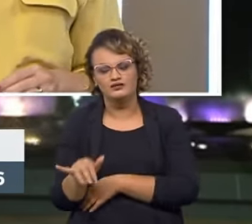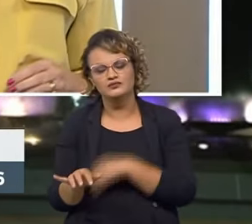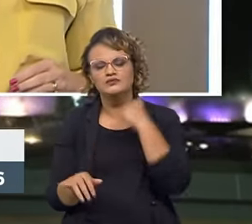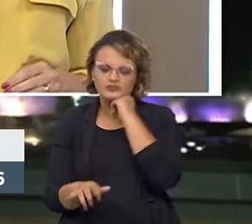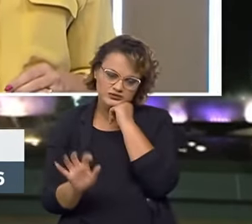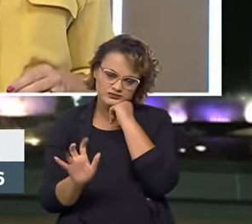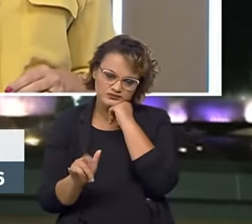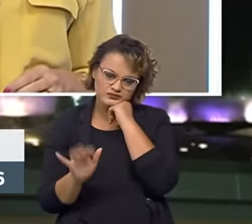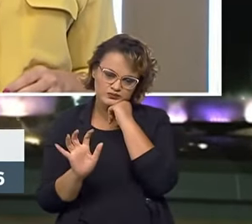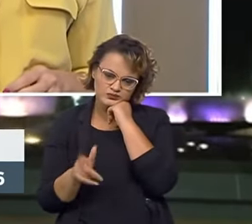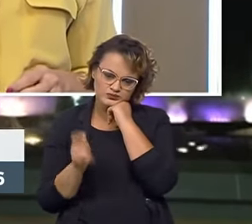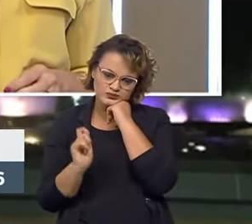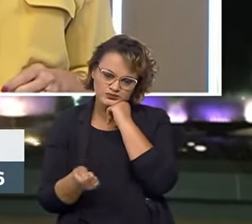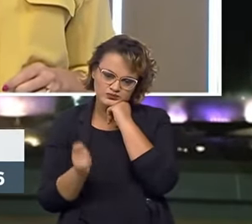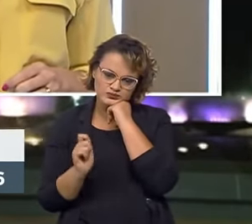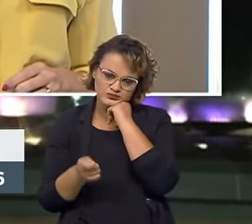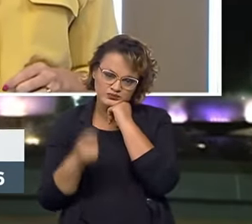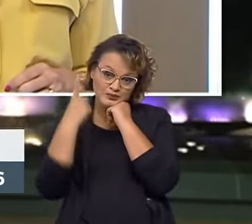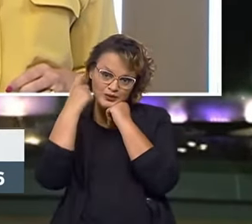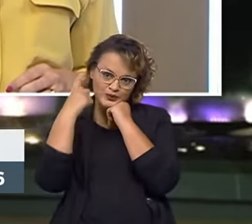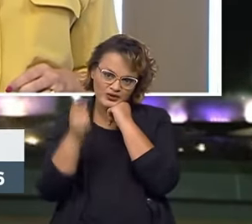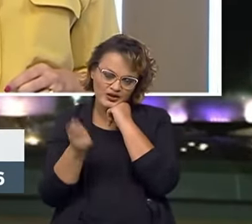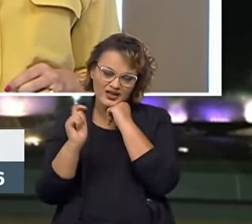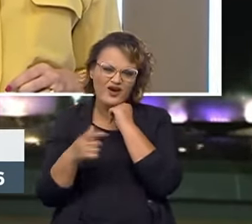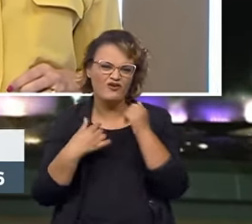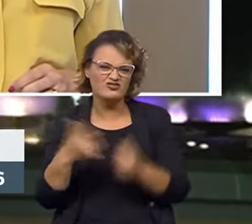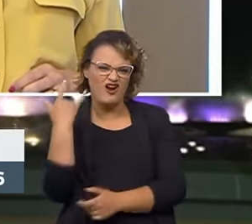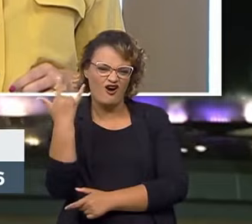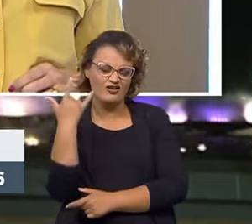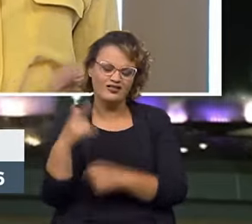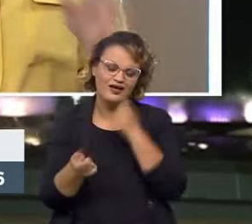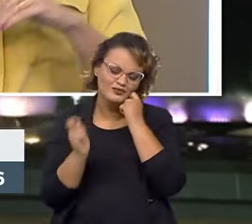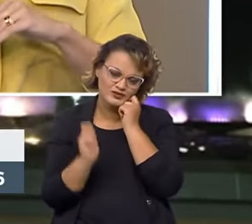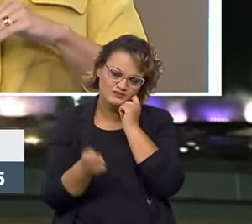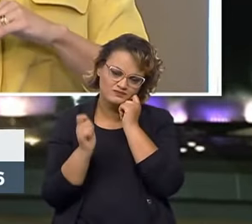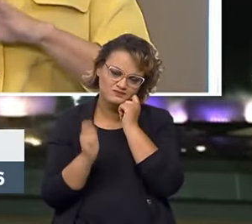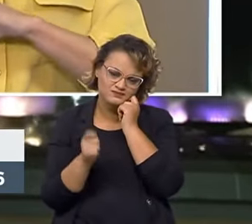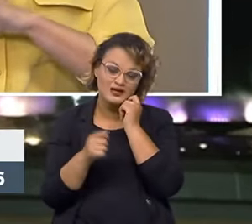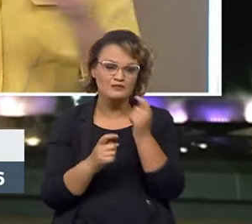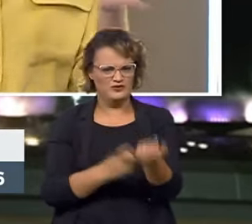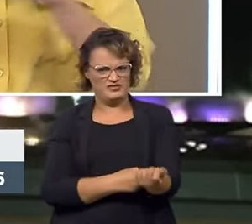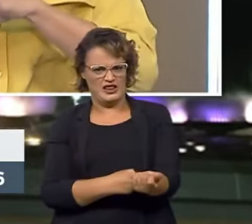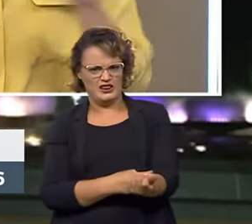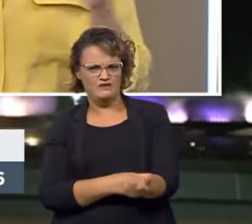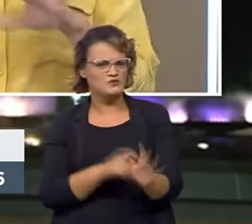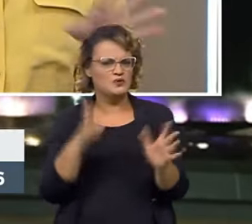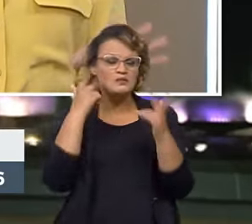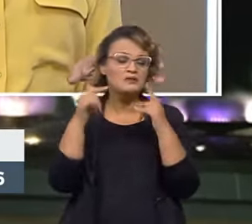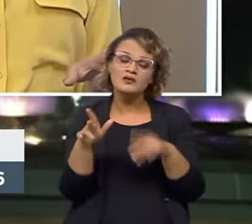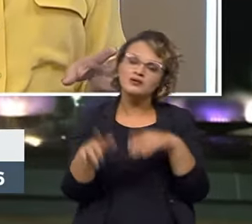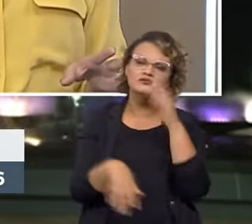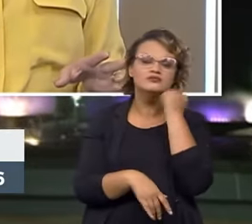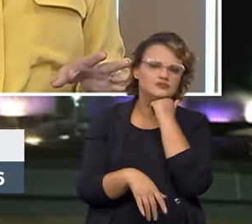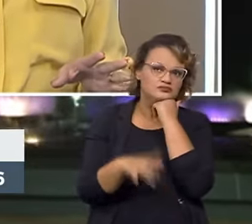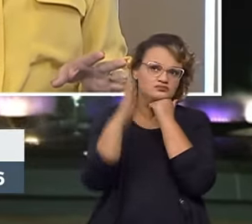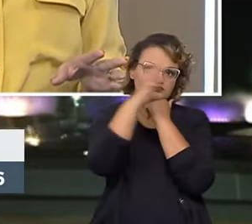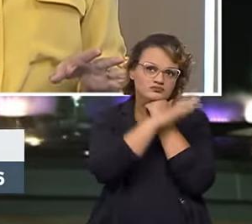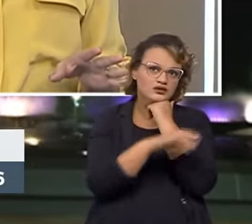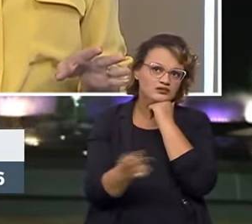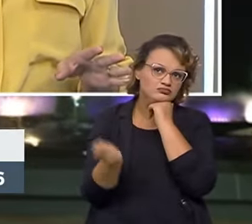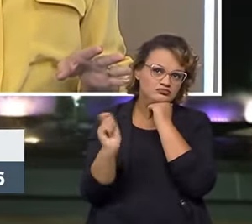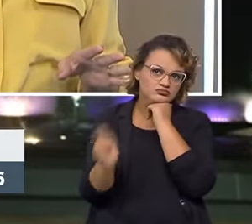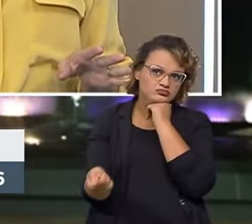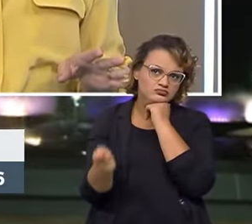parado eu começo a batucar de alguma forma. Vem do rock, né? O rock você acaba batucando. Mas porque está nervoso ou só quando está alegre também? Alegre,